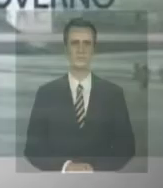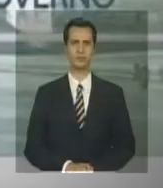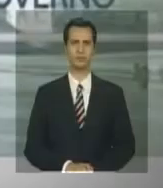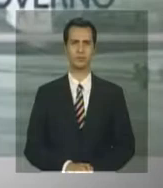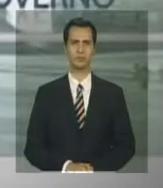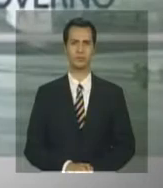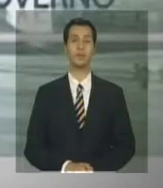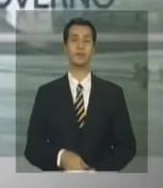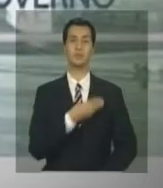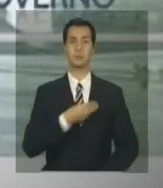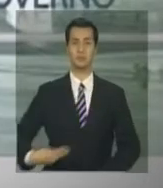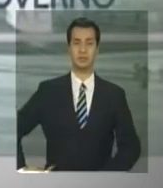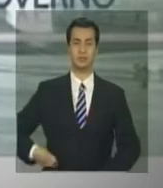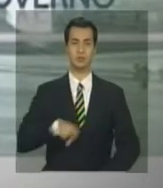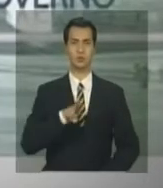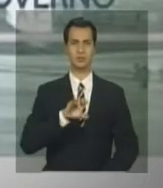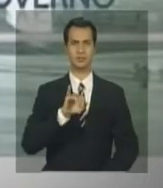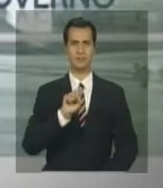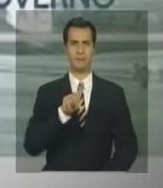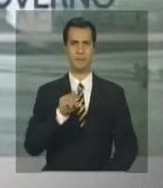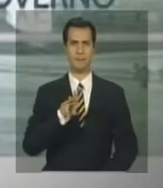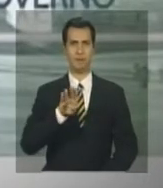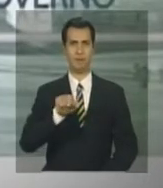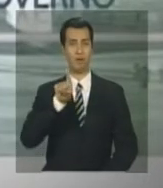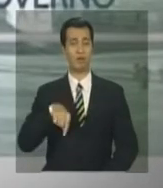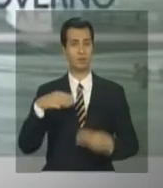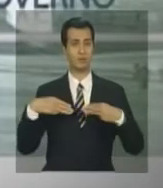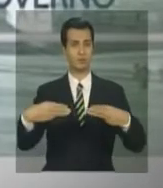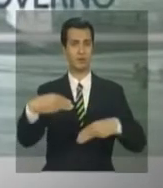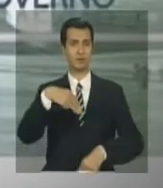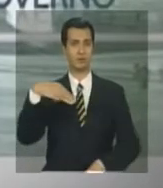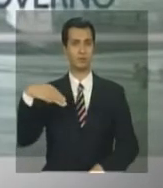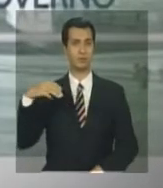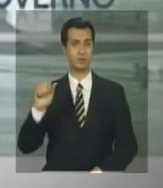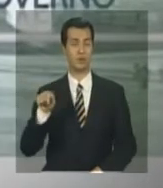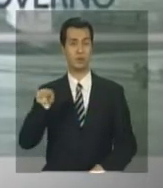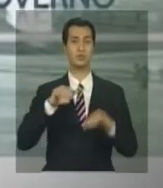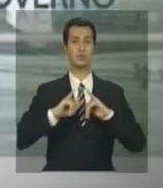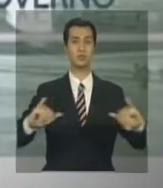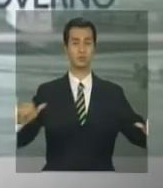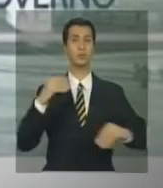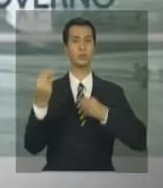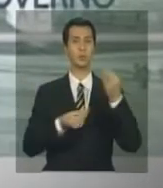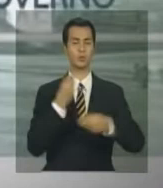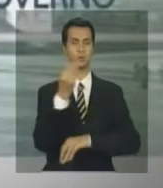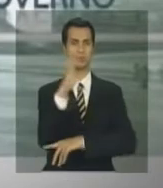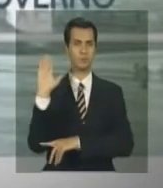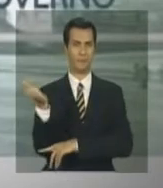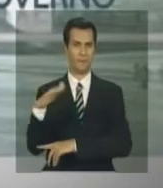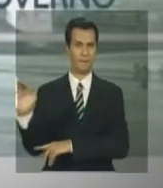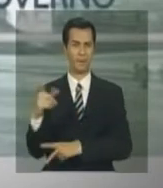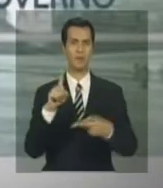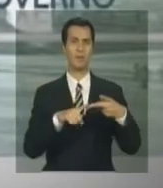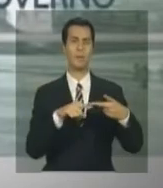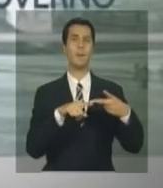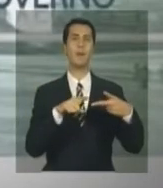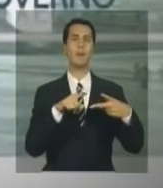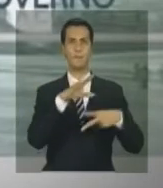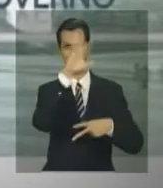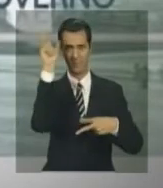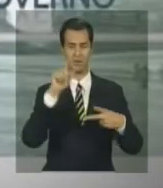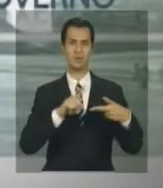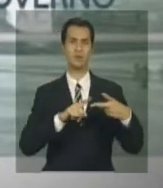A ministra do meio ambiente, Isabela Teixeira, divulgou dados do desmatamento dos biomas Mata Atlântica, Pampa e